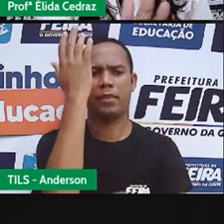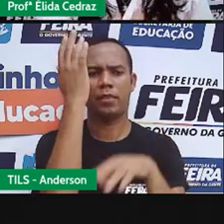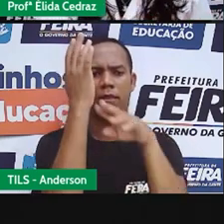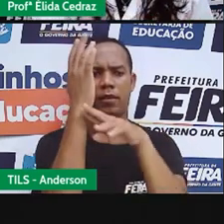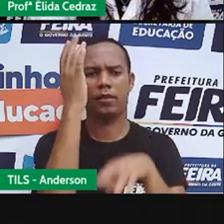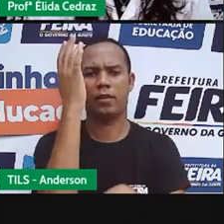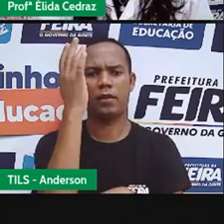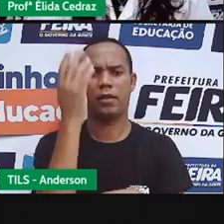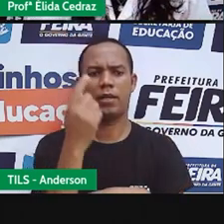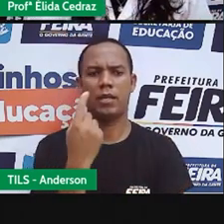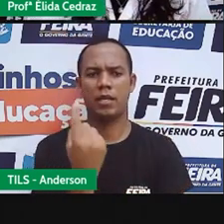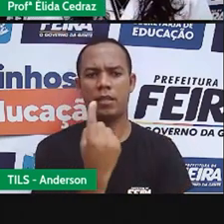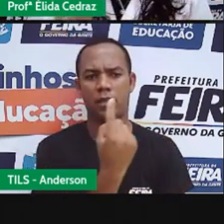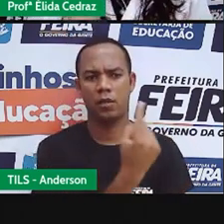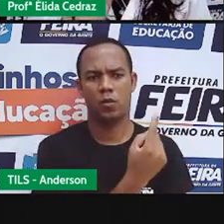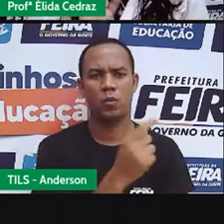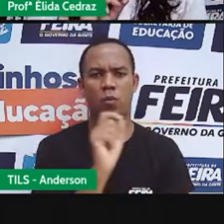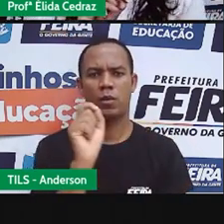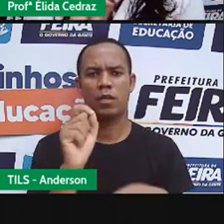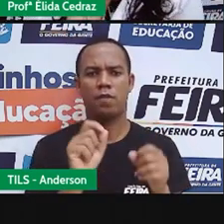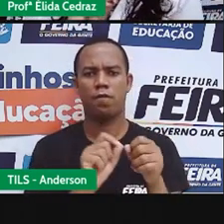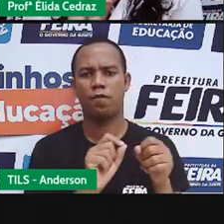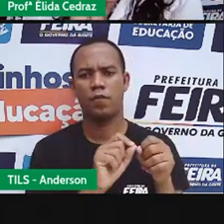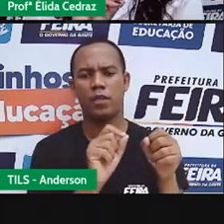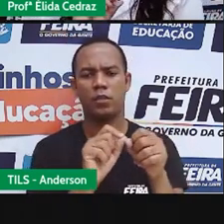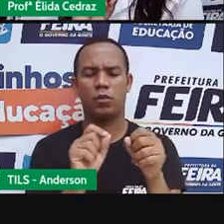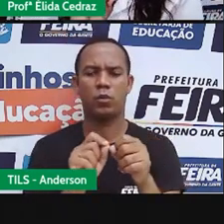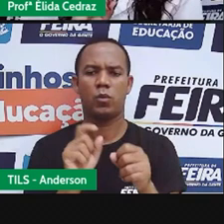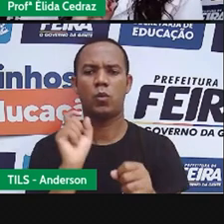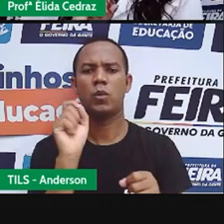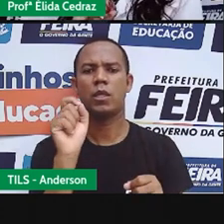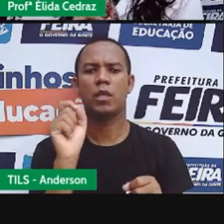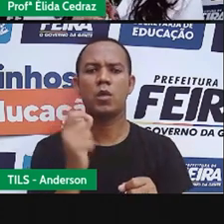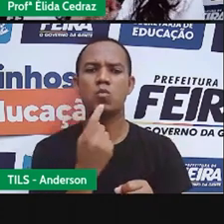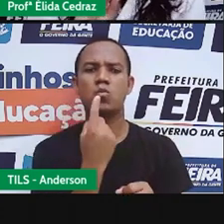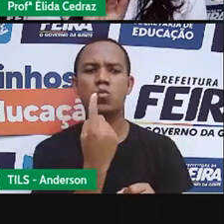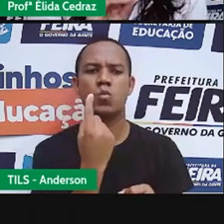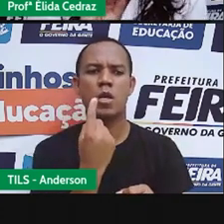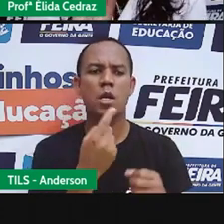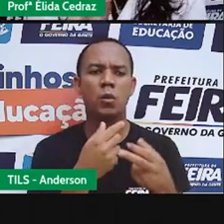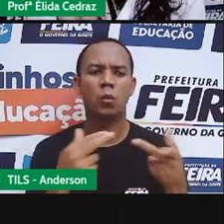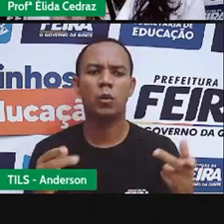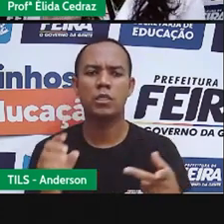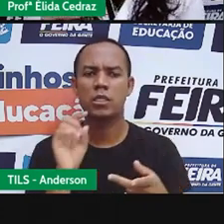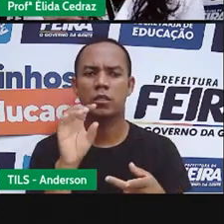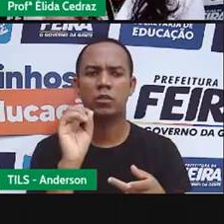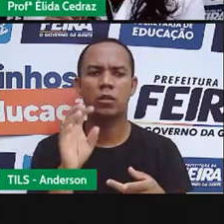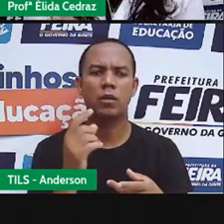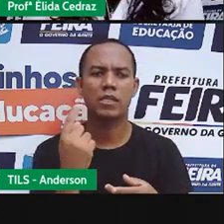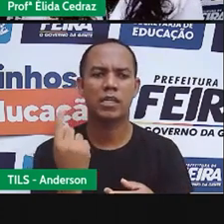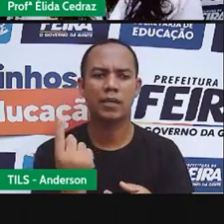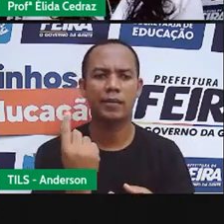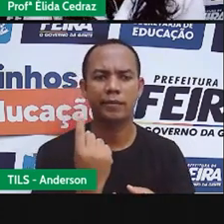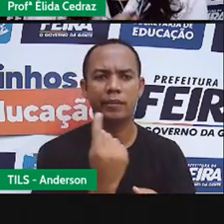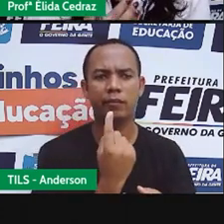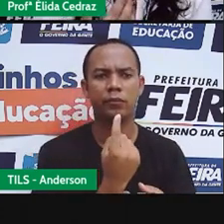Cada objeto desse é feito de um material e cada um deles